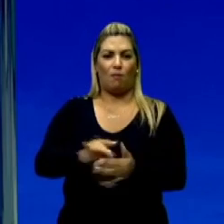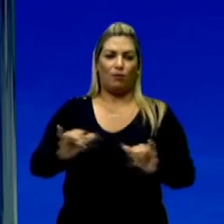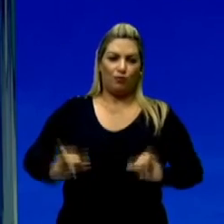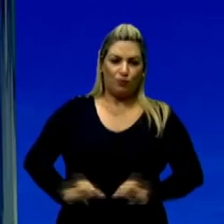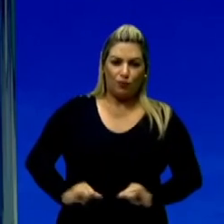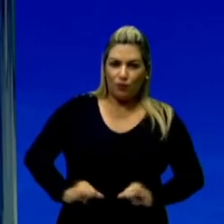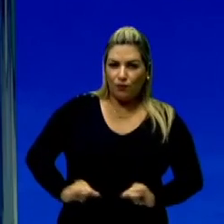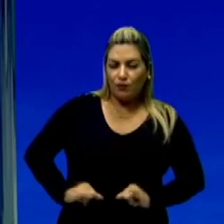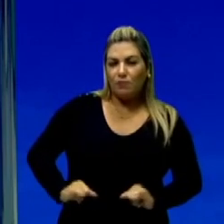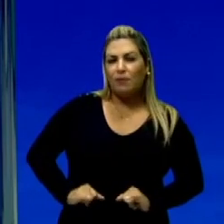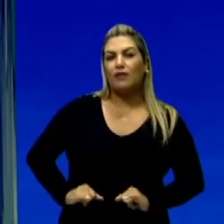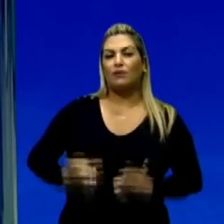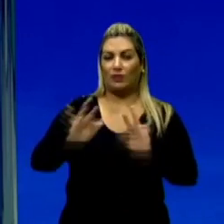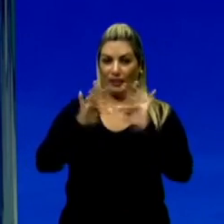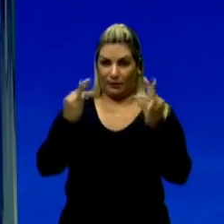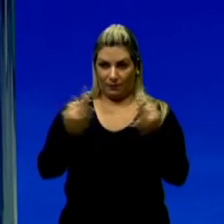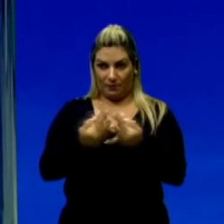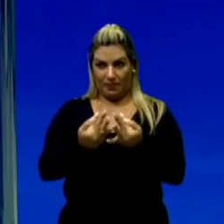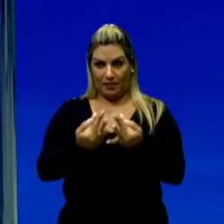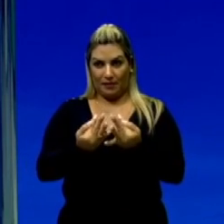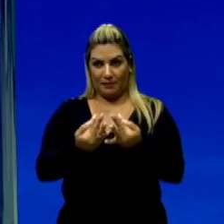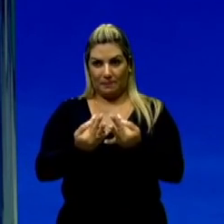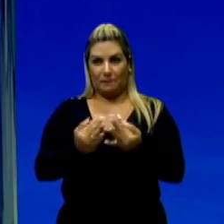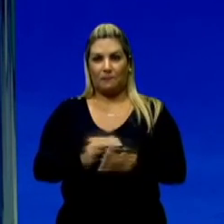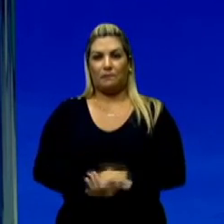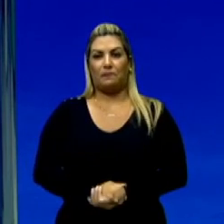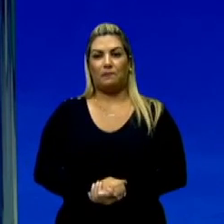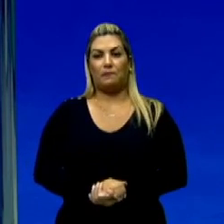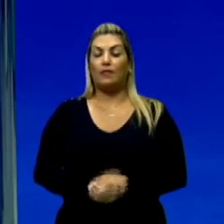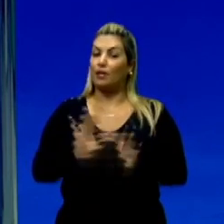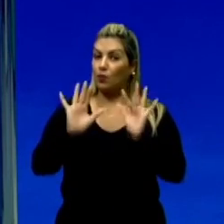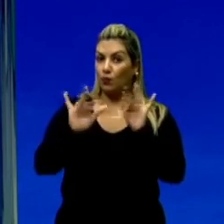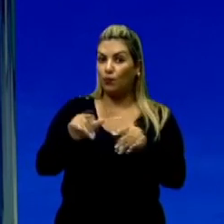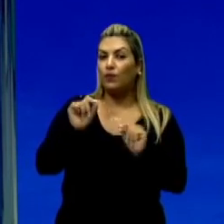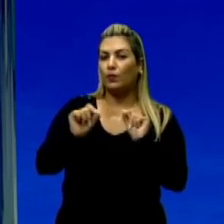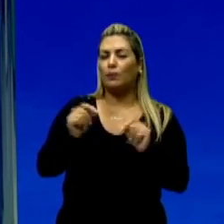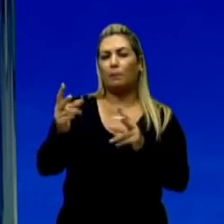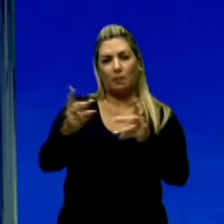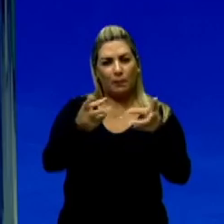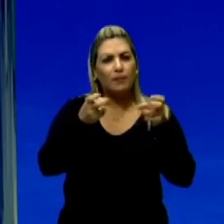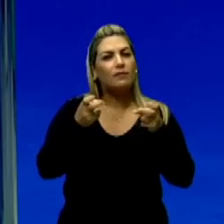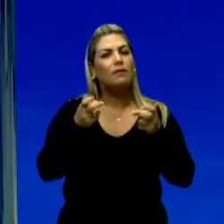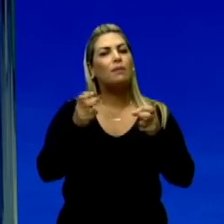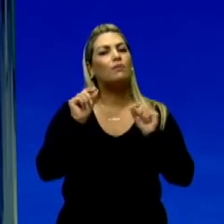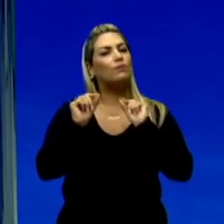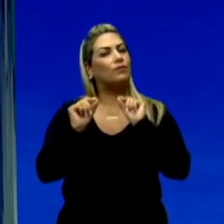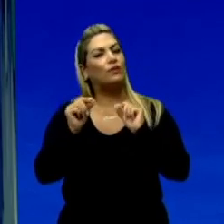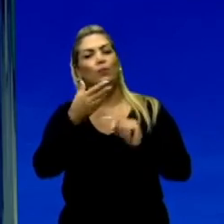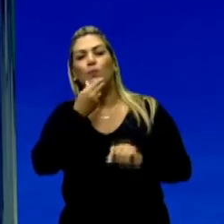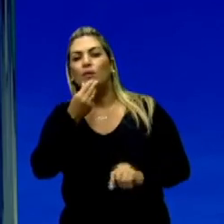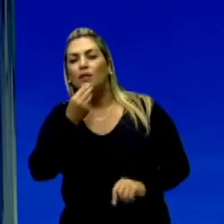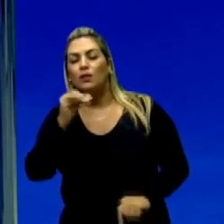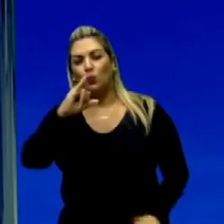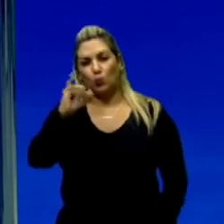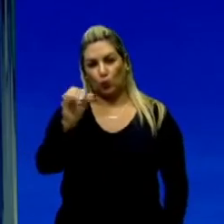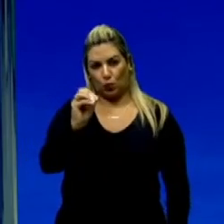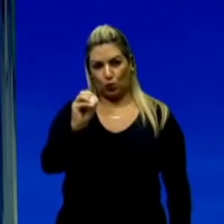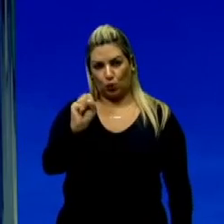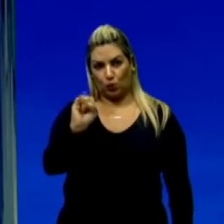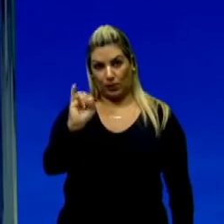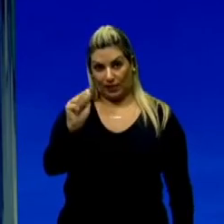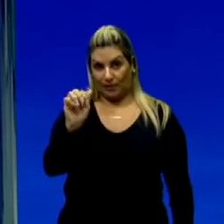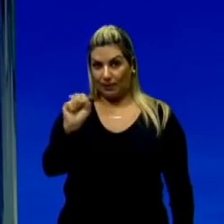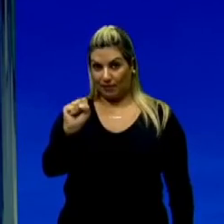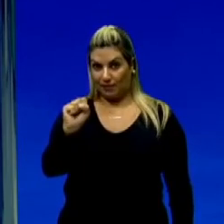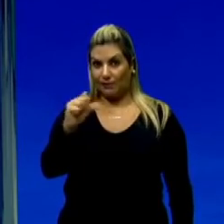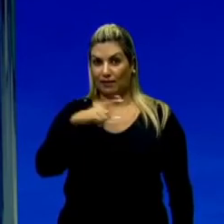sofrimento dessa família. Também, ao final, nós vamos perceber que o menino, o Josias, ele